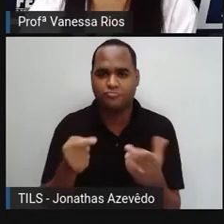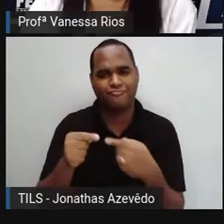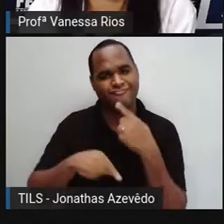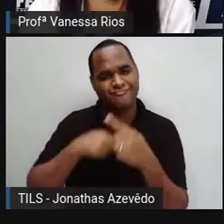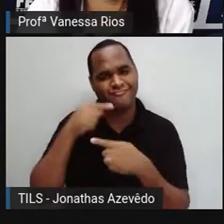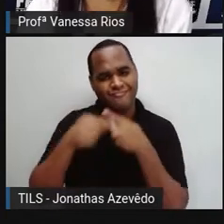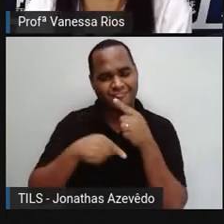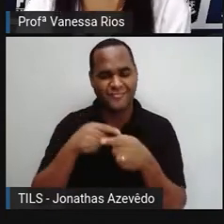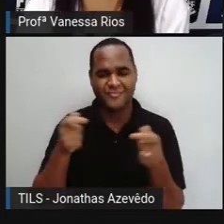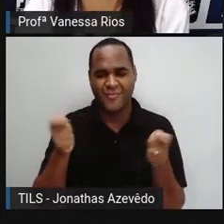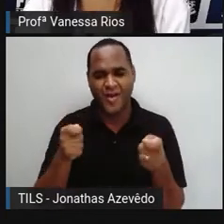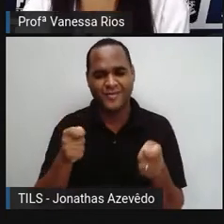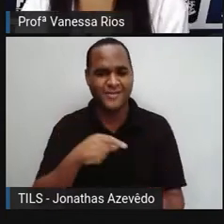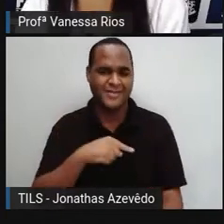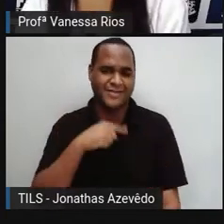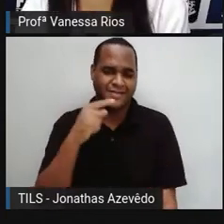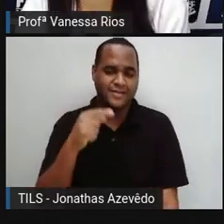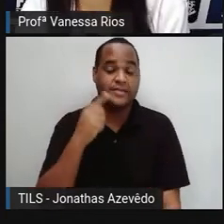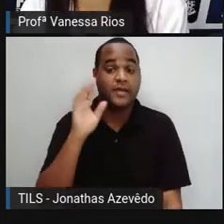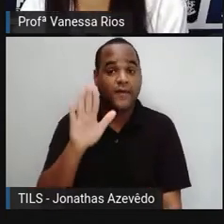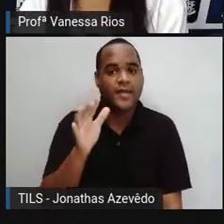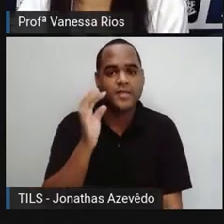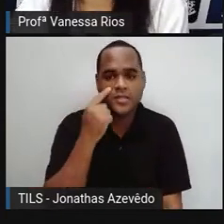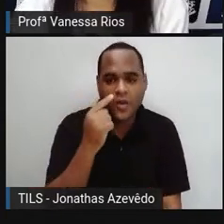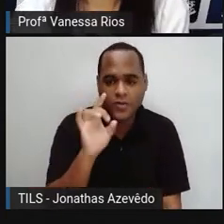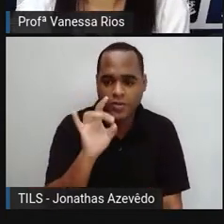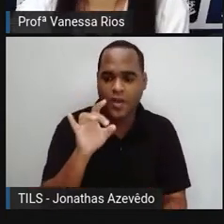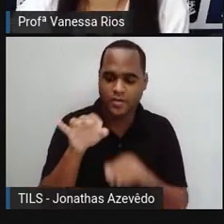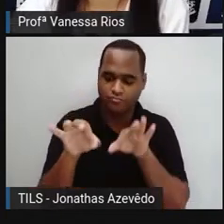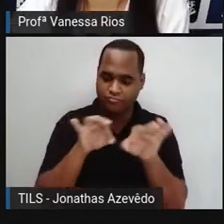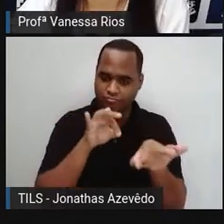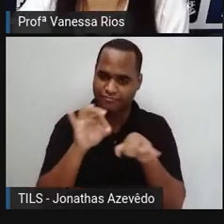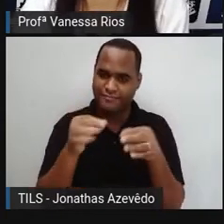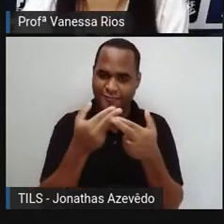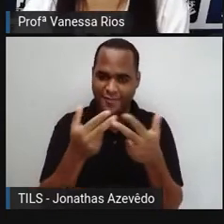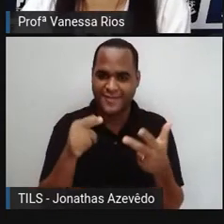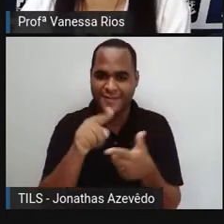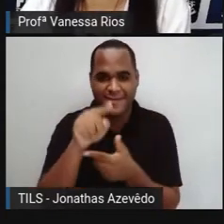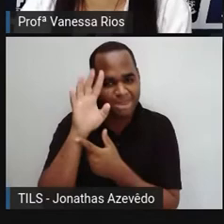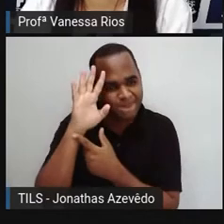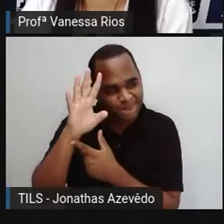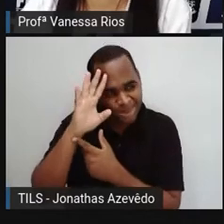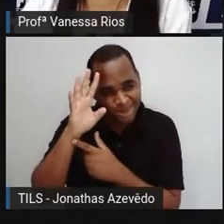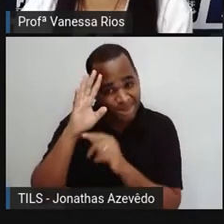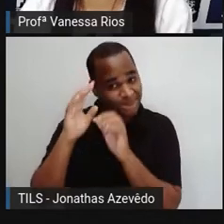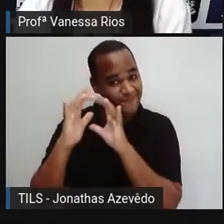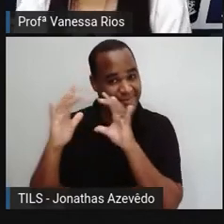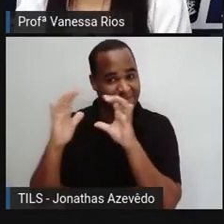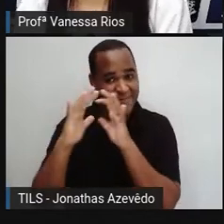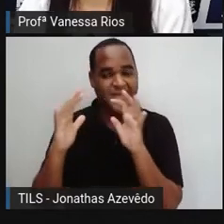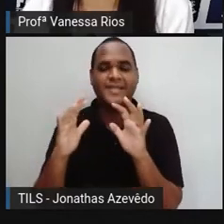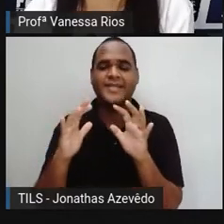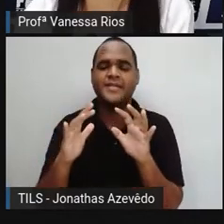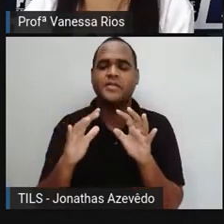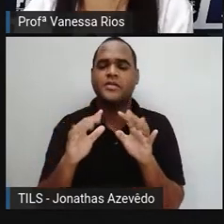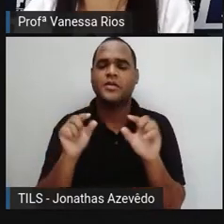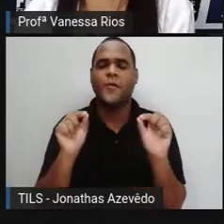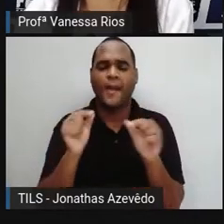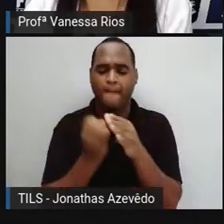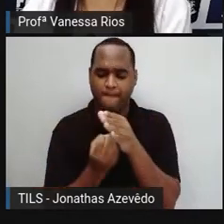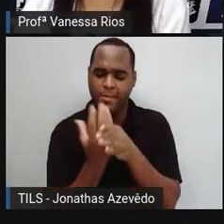essa possibilidade, não é? Vamos aí só organizando os nossos pensamentos. Qual é a origem aí da